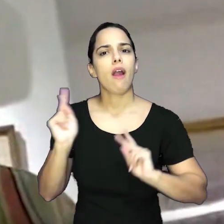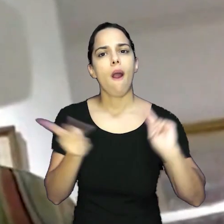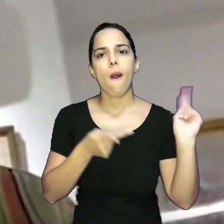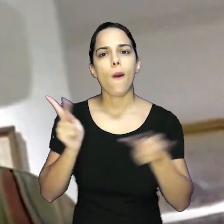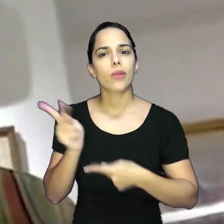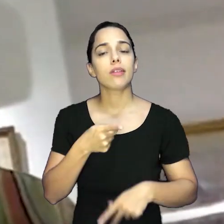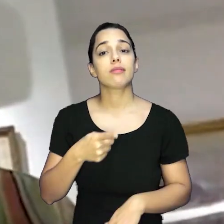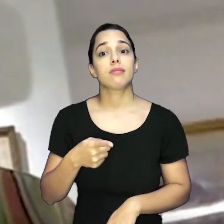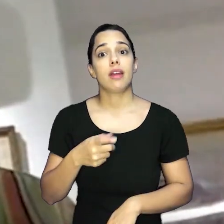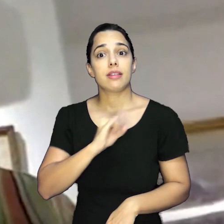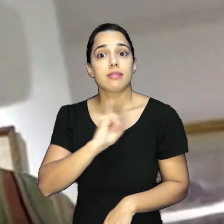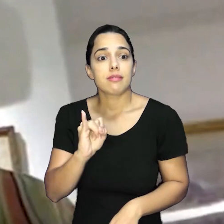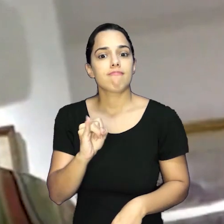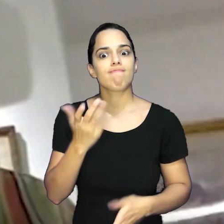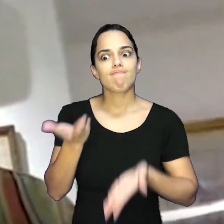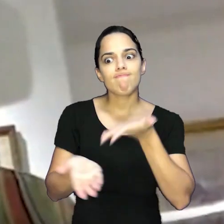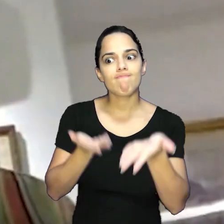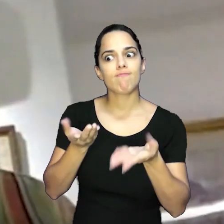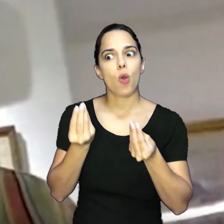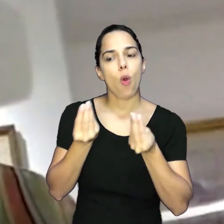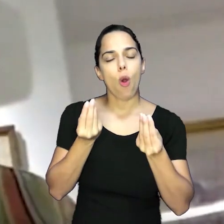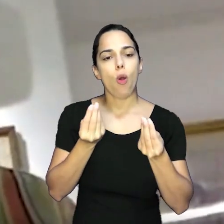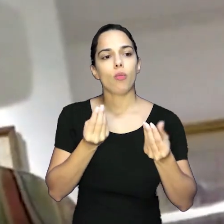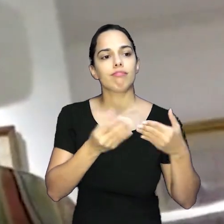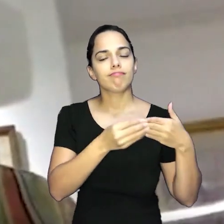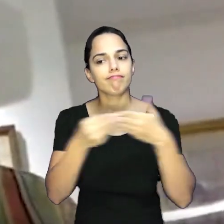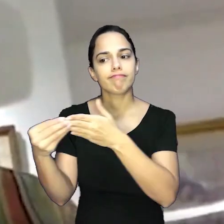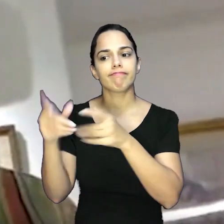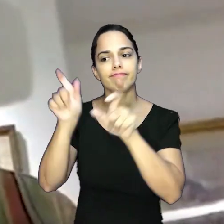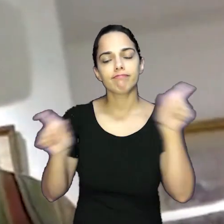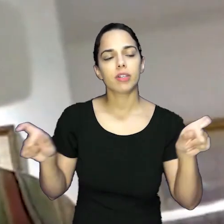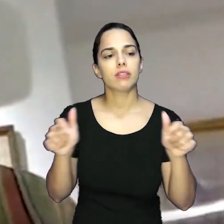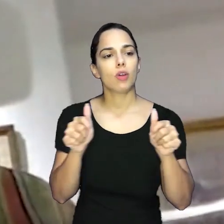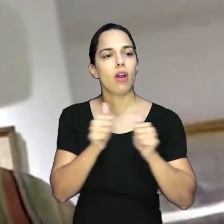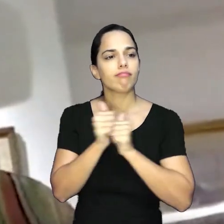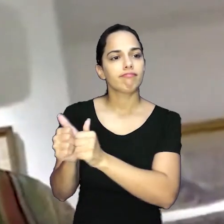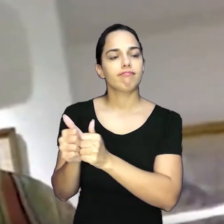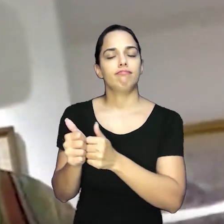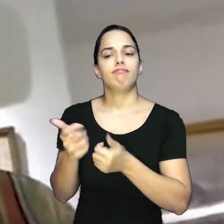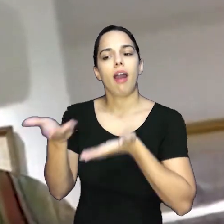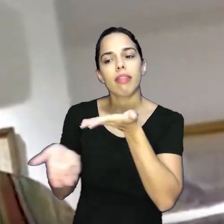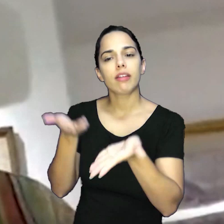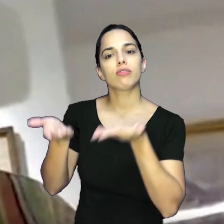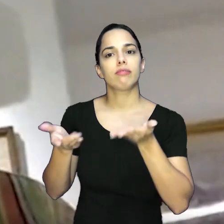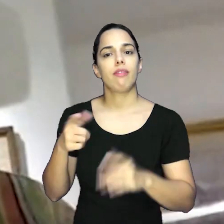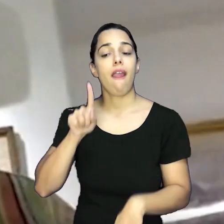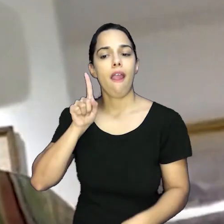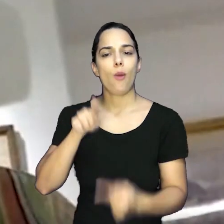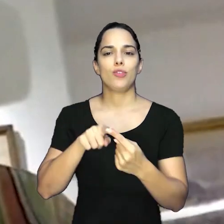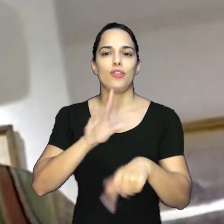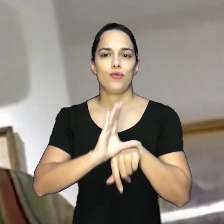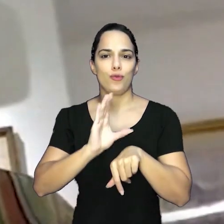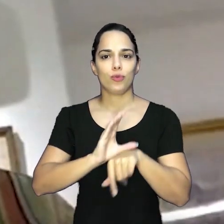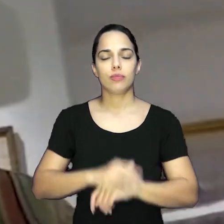situações práticas e aí como abordar, para onde encaminhar, é esse o grande